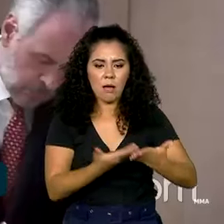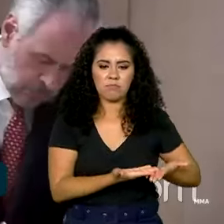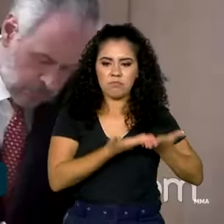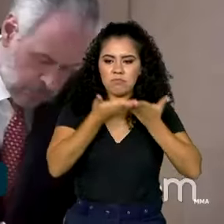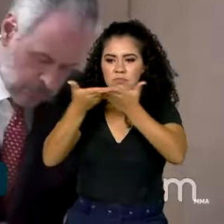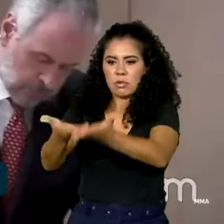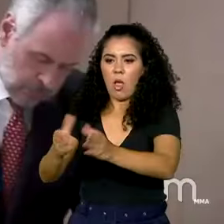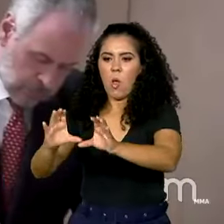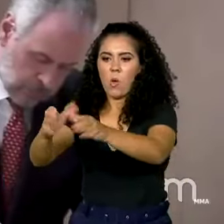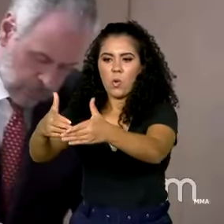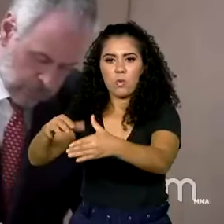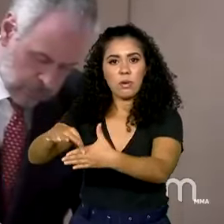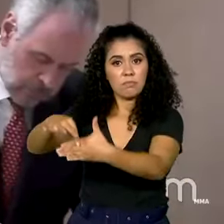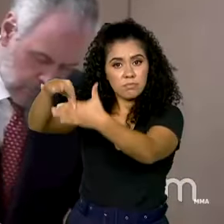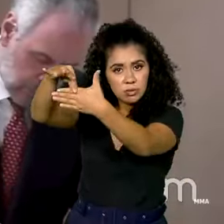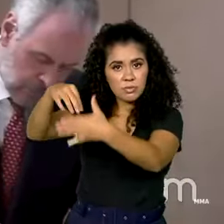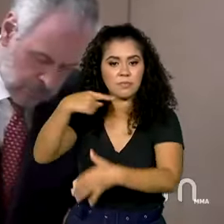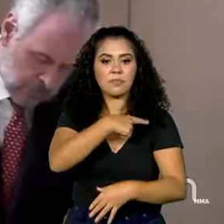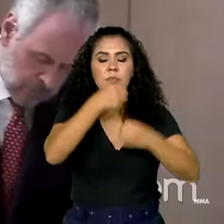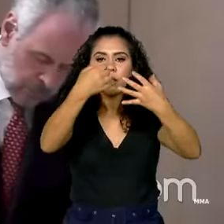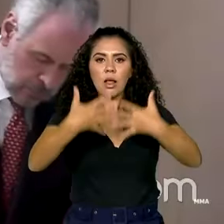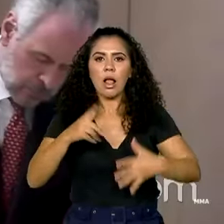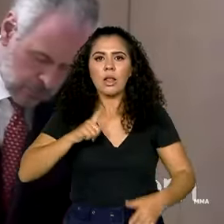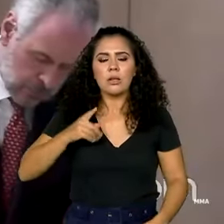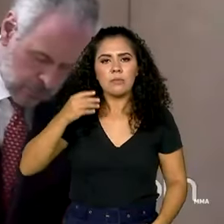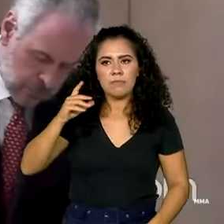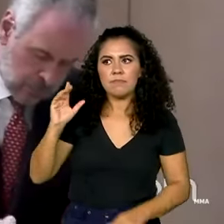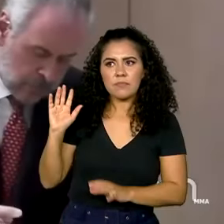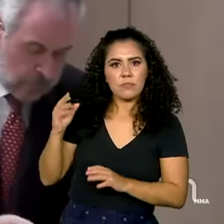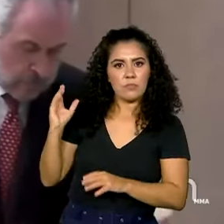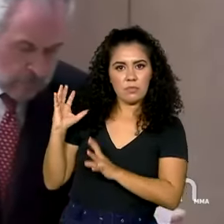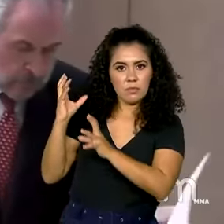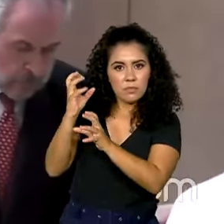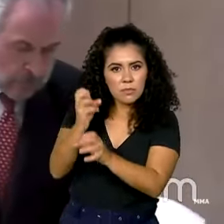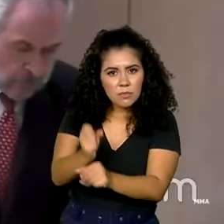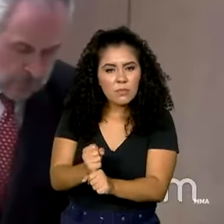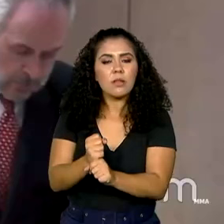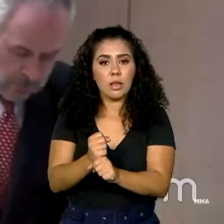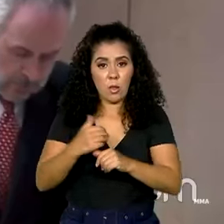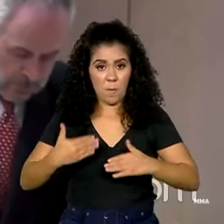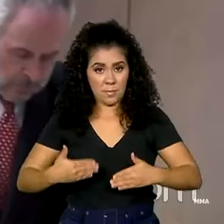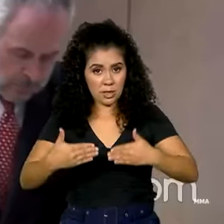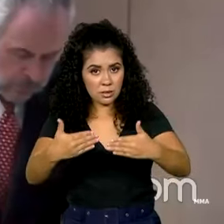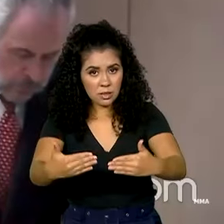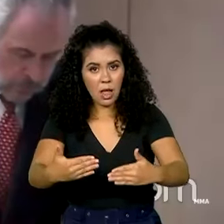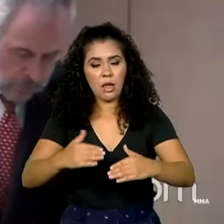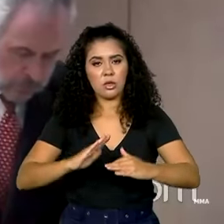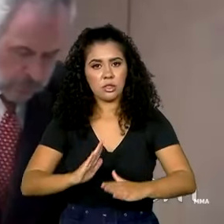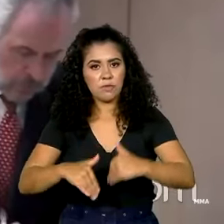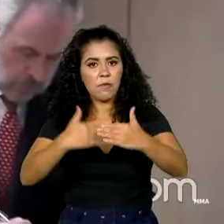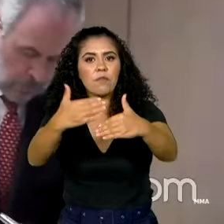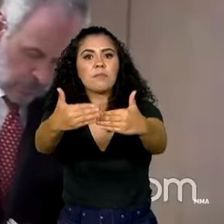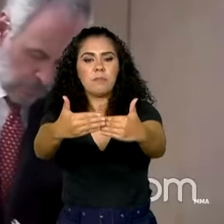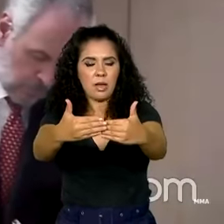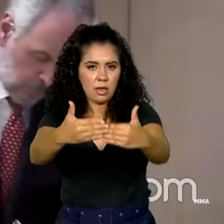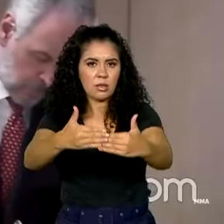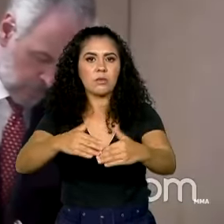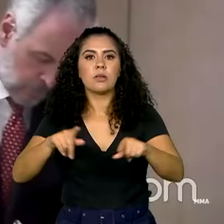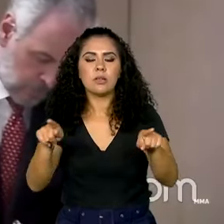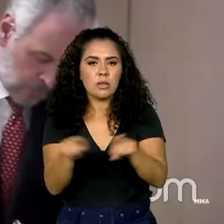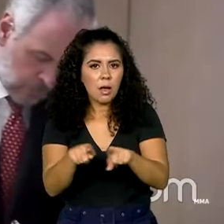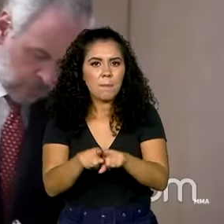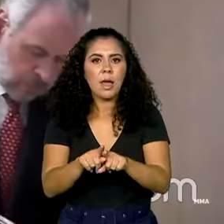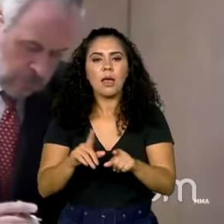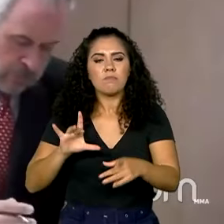emergencial, que é essa que nós estamos vivendo, que o Ministério de Desenvolvimento Regional, juntamente com